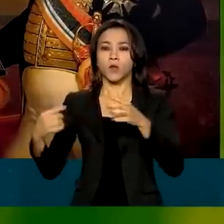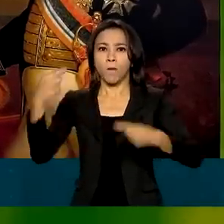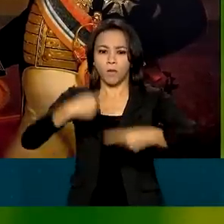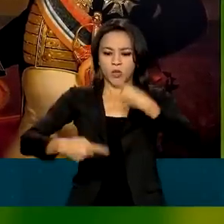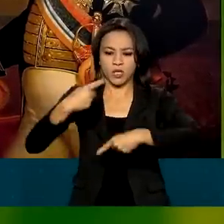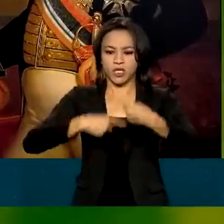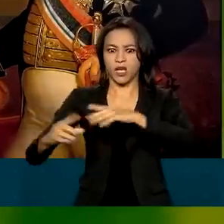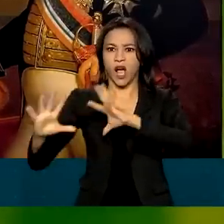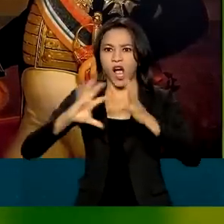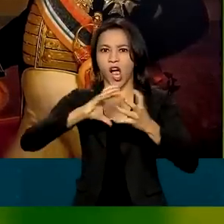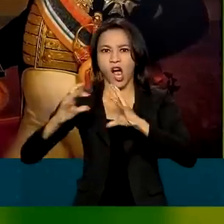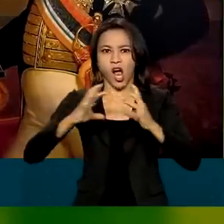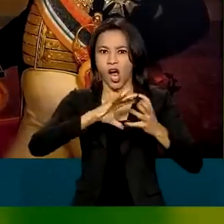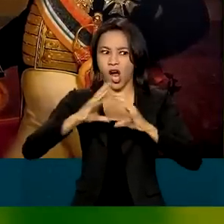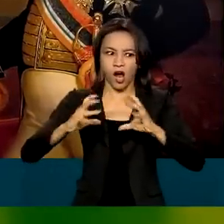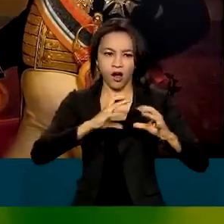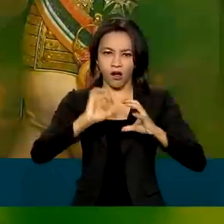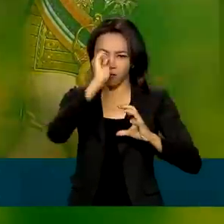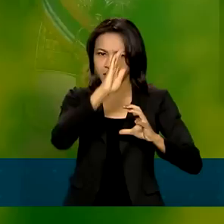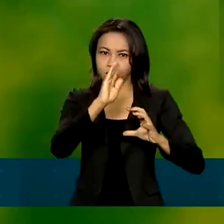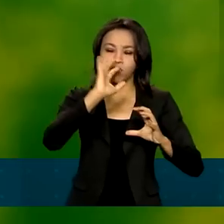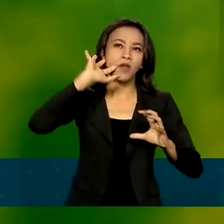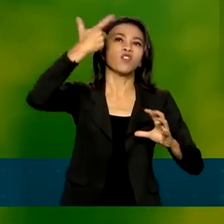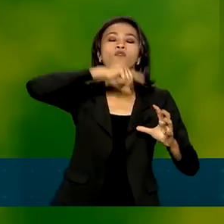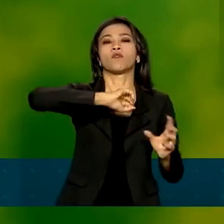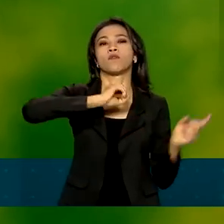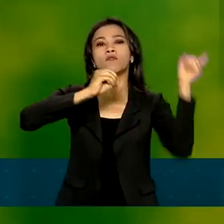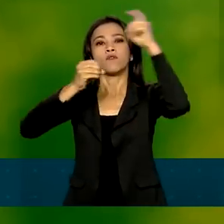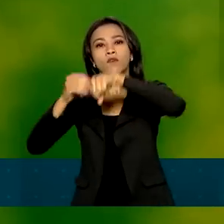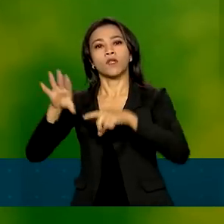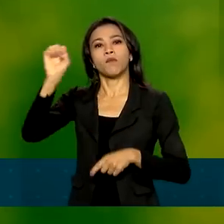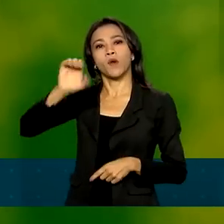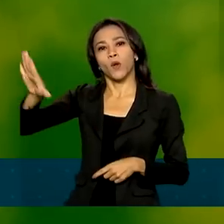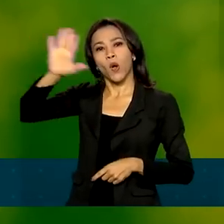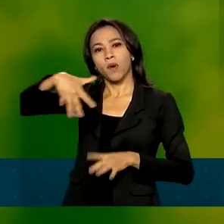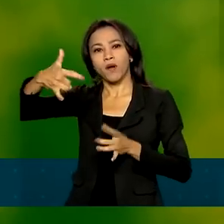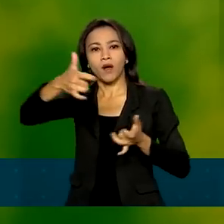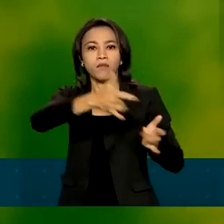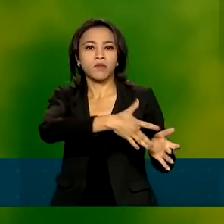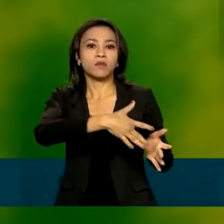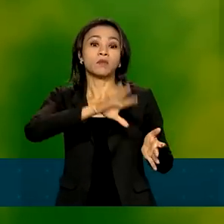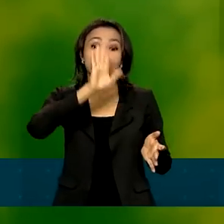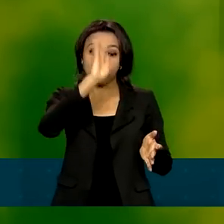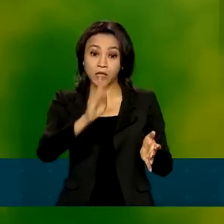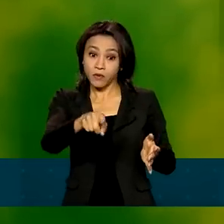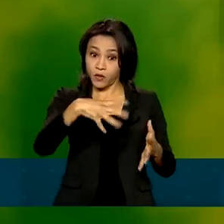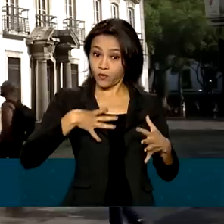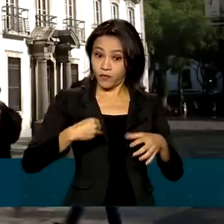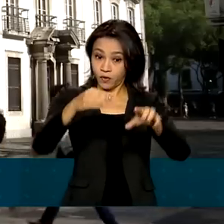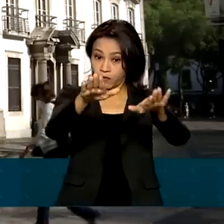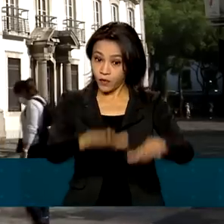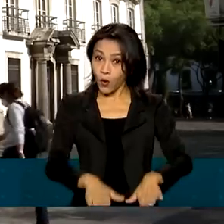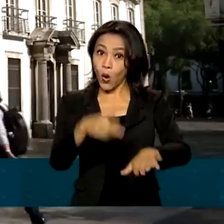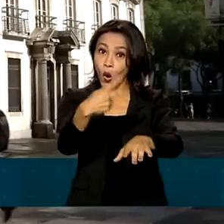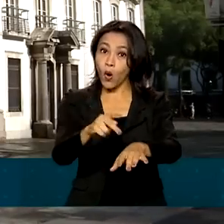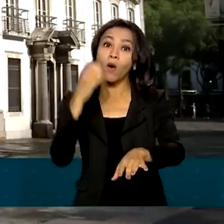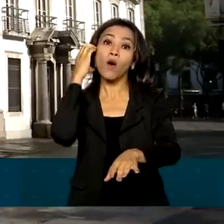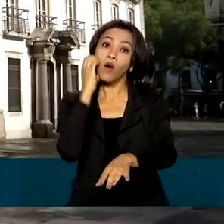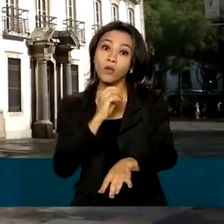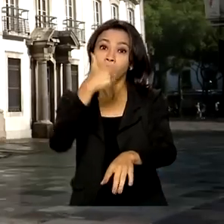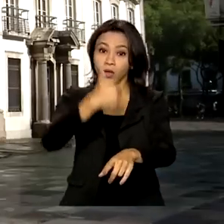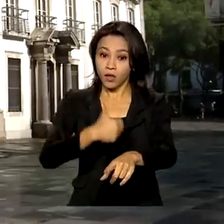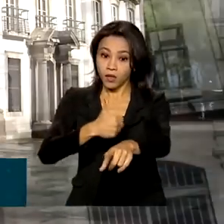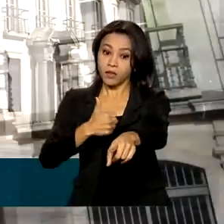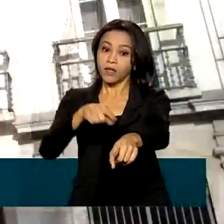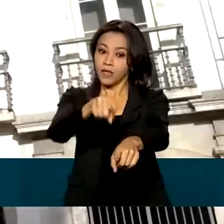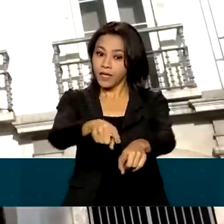voltar para a Europa, deixando no Brasil o filho Dom Pedro. E foi de uma das janelas desse prédio